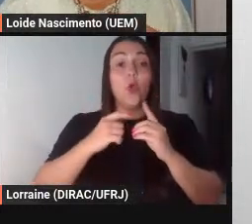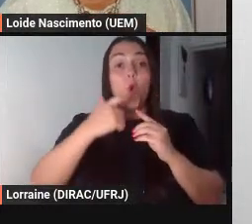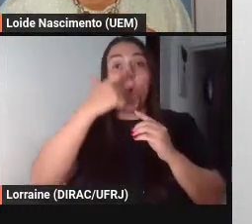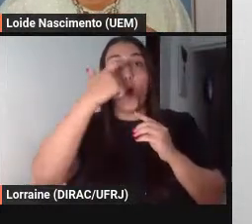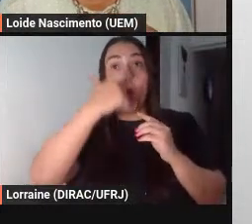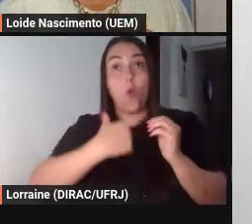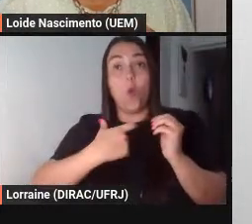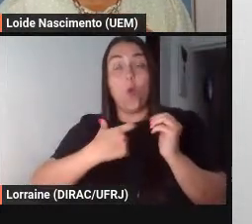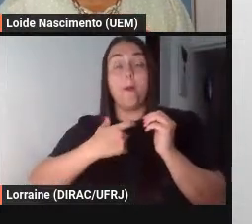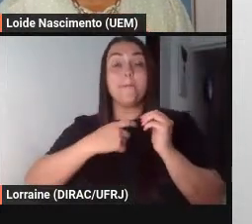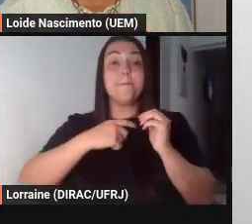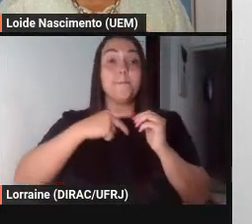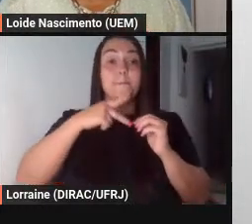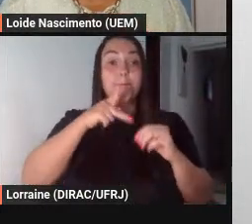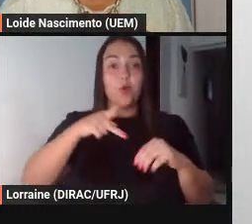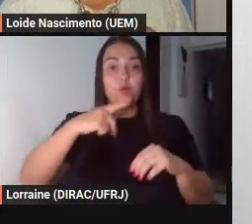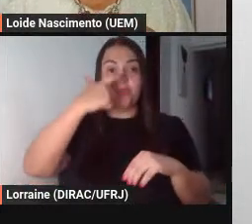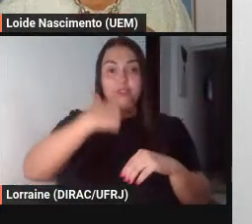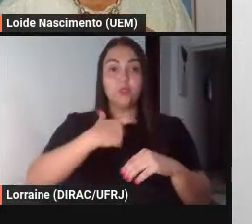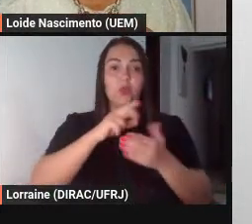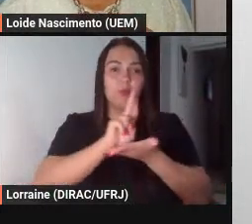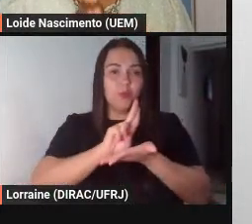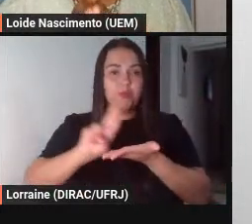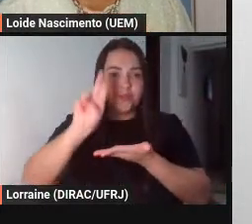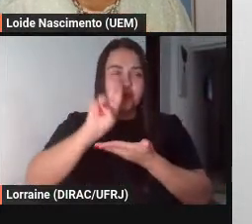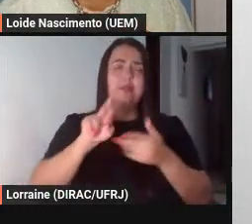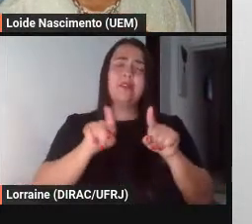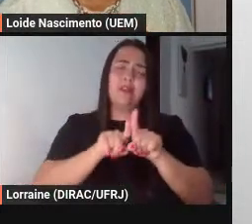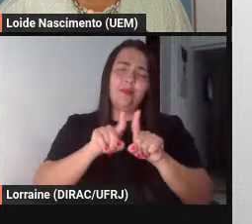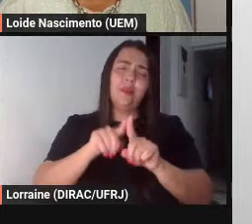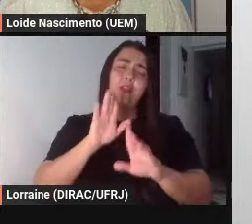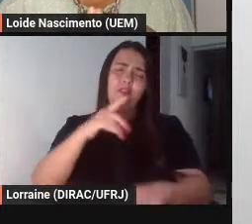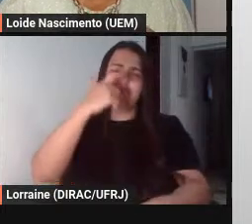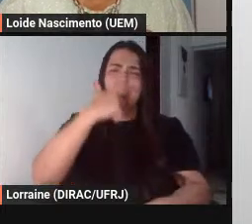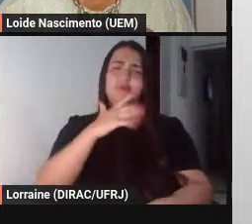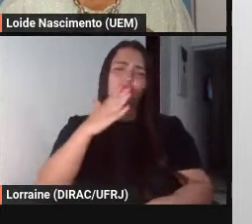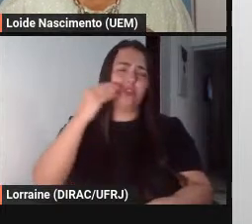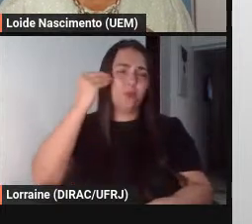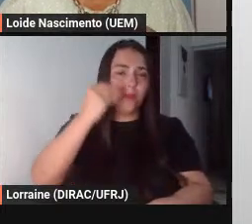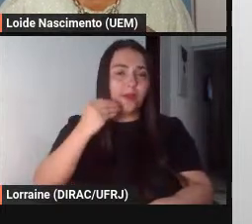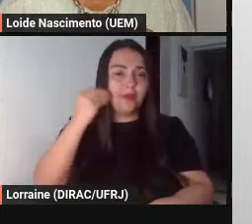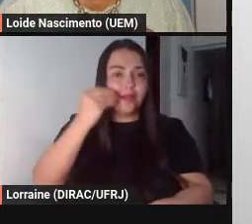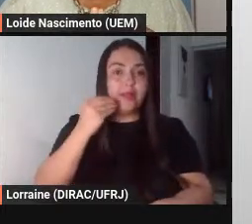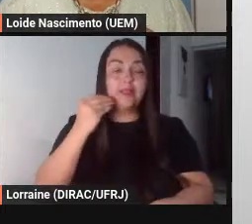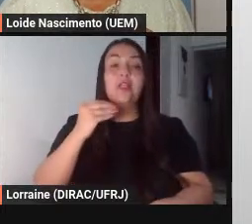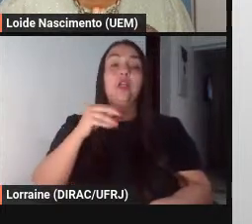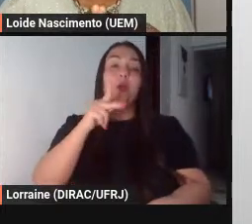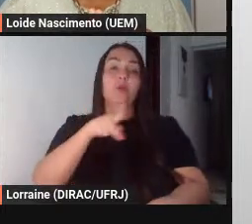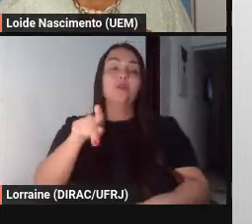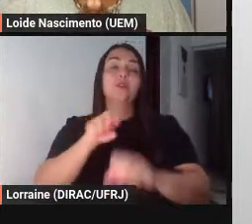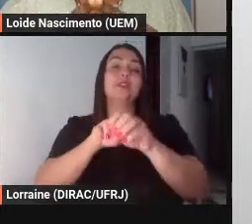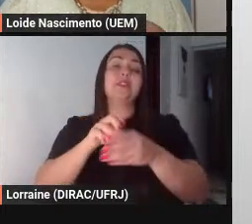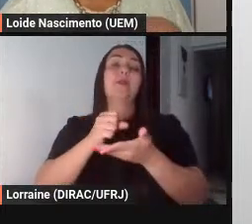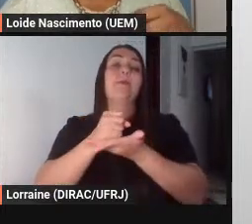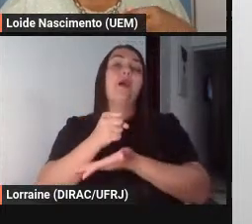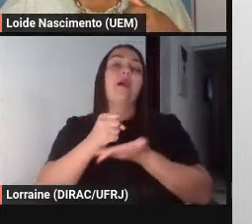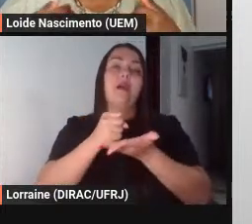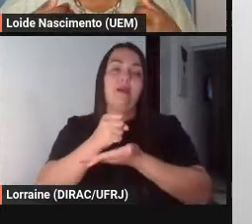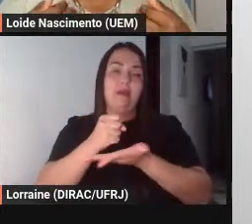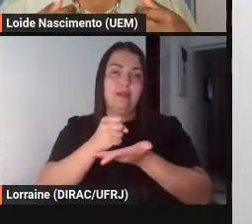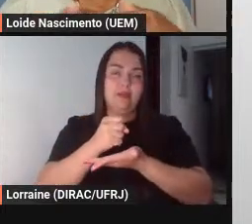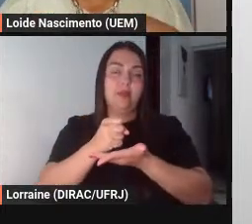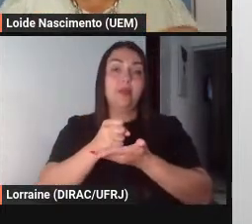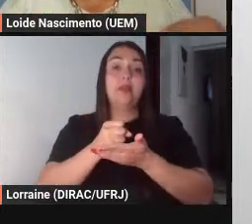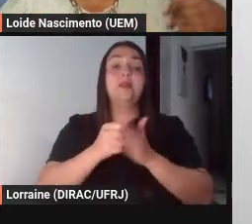de professora universitária eu tenho uma vasta experiência como professora do ensino básico mesmo então a fábula